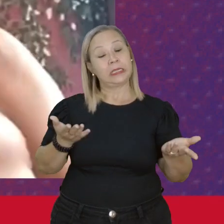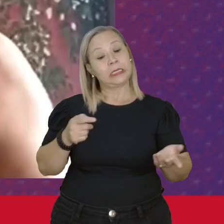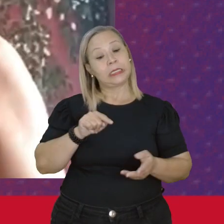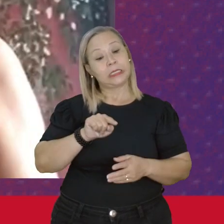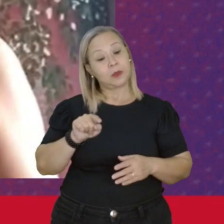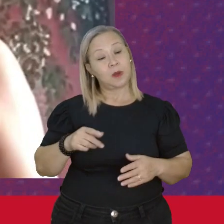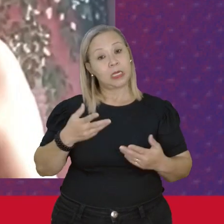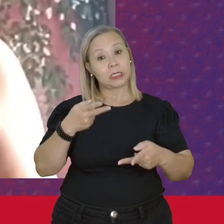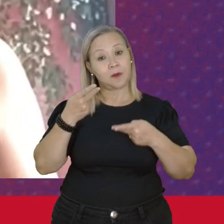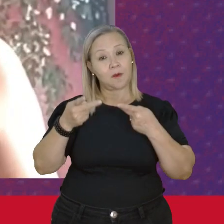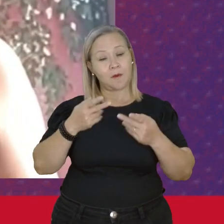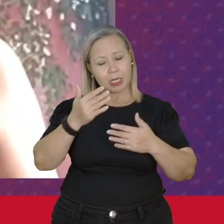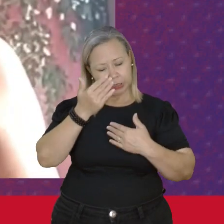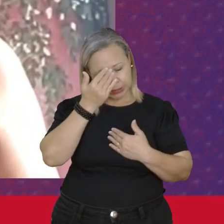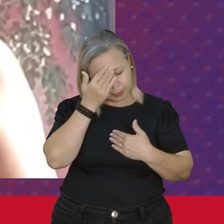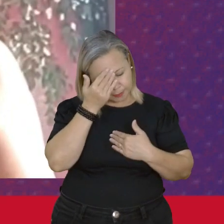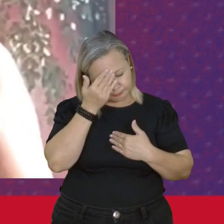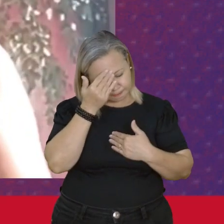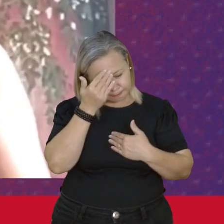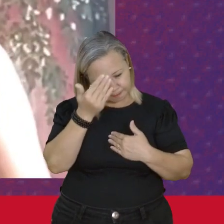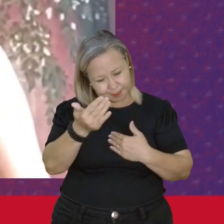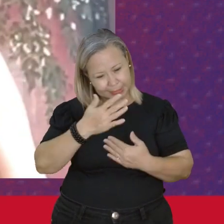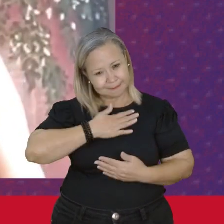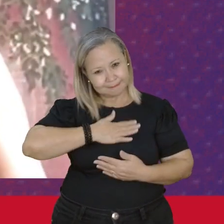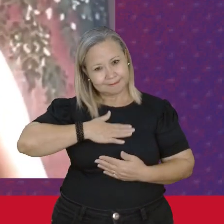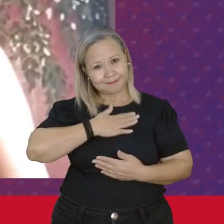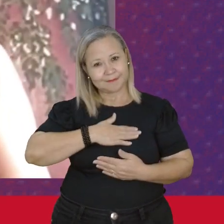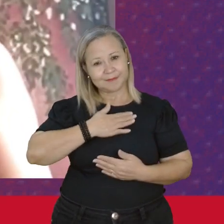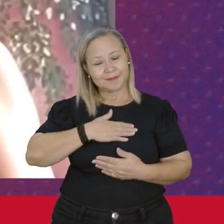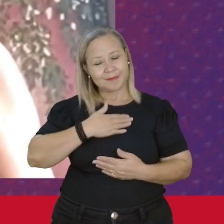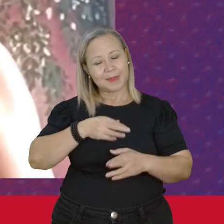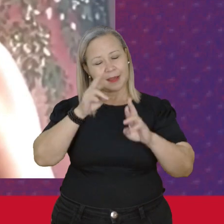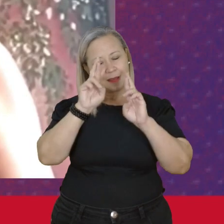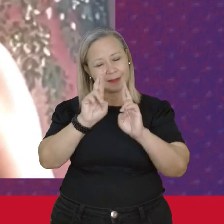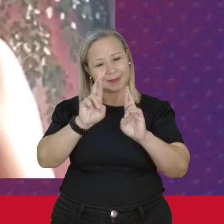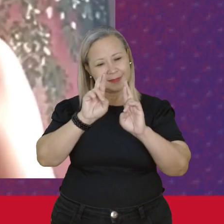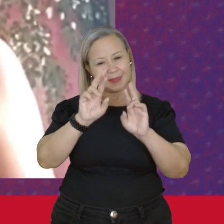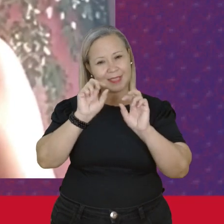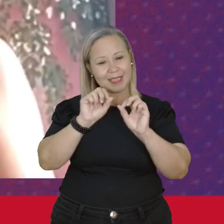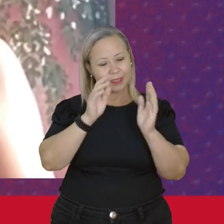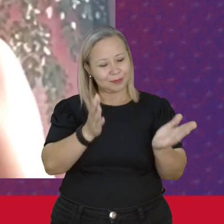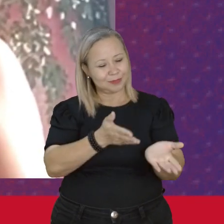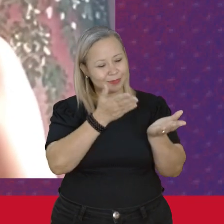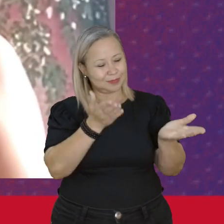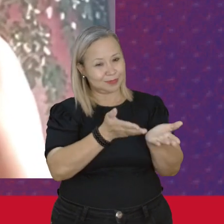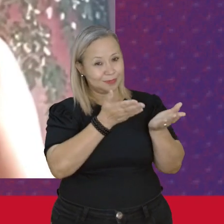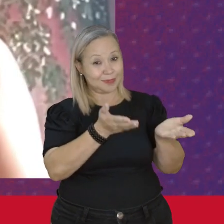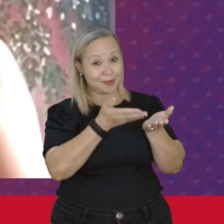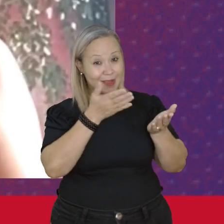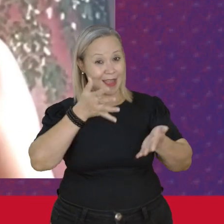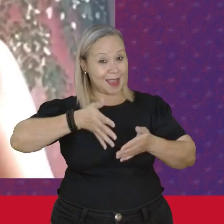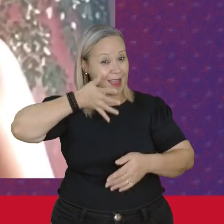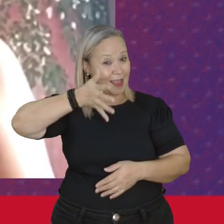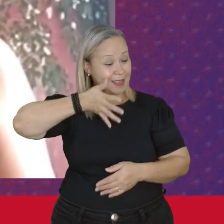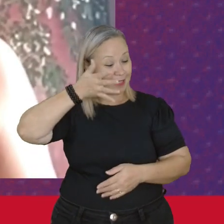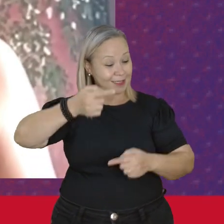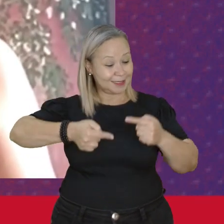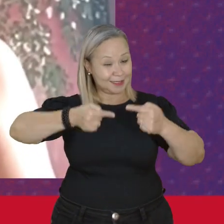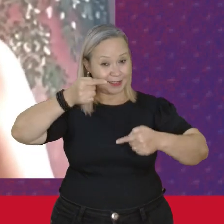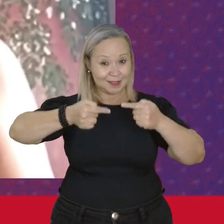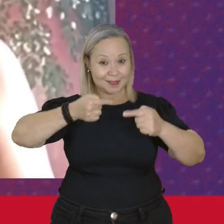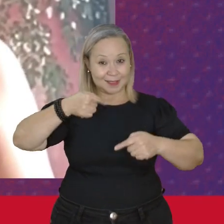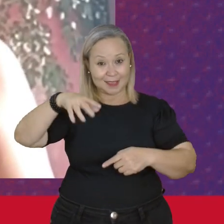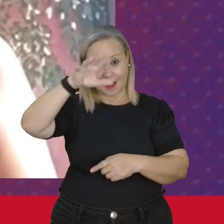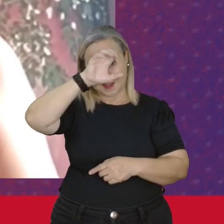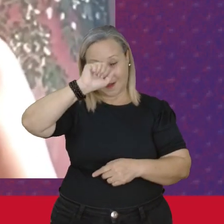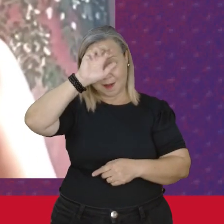Gratidão Por esse momento Eu espero Que a gente Tenha assustado Alguma discussão Uma compreensão Sobre